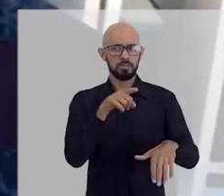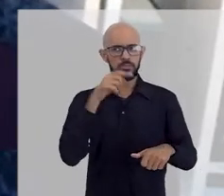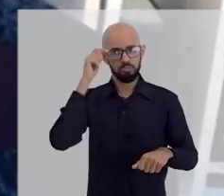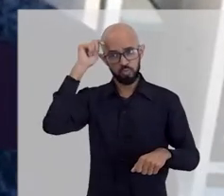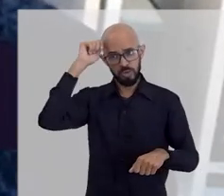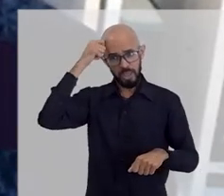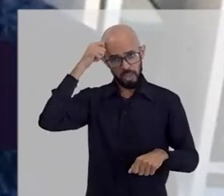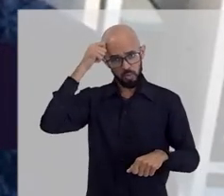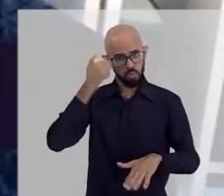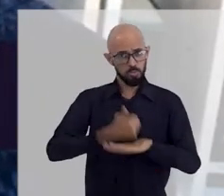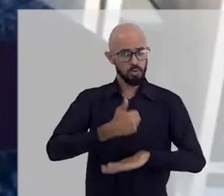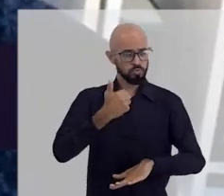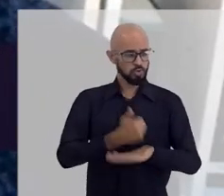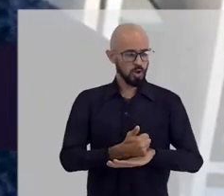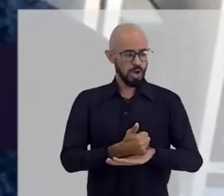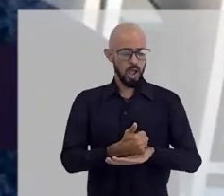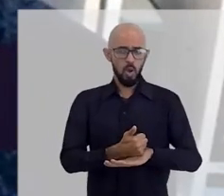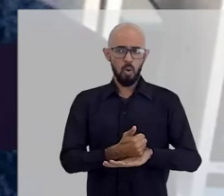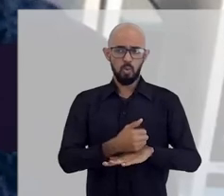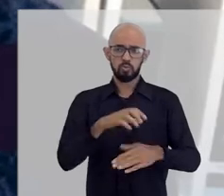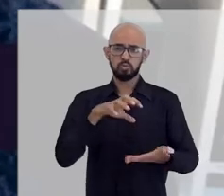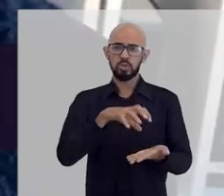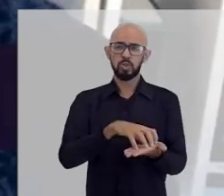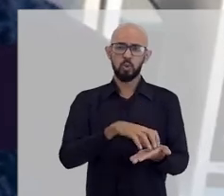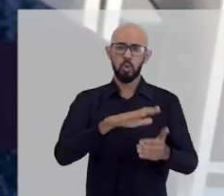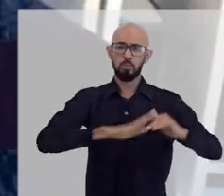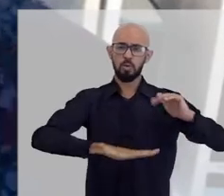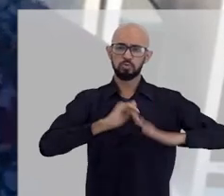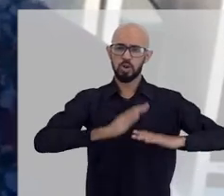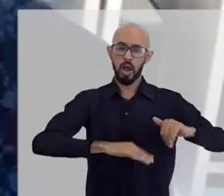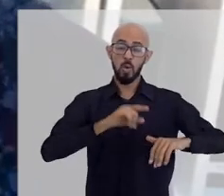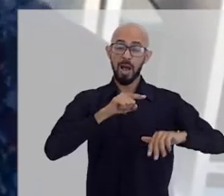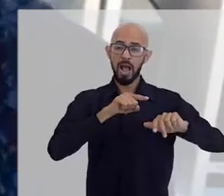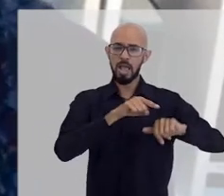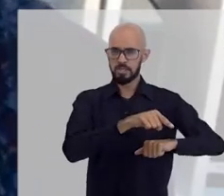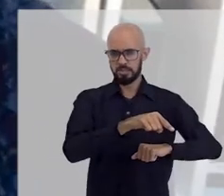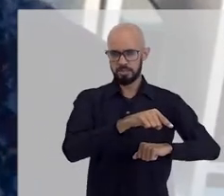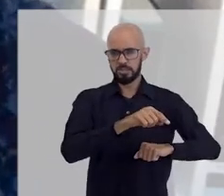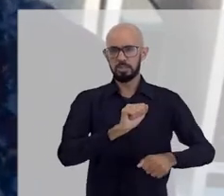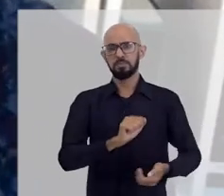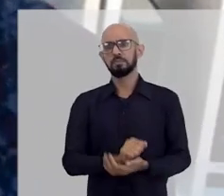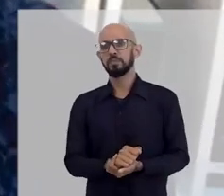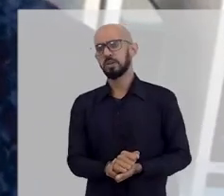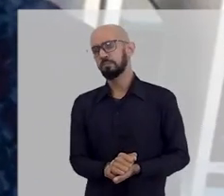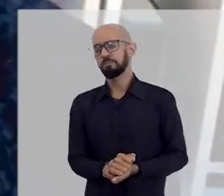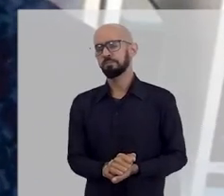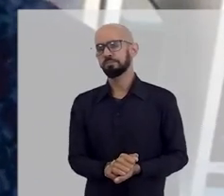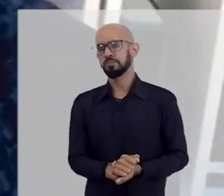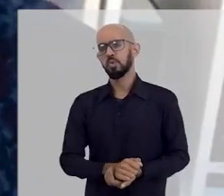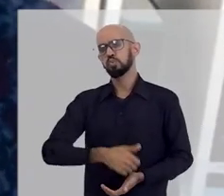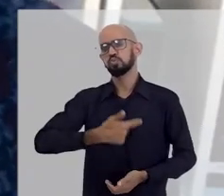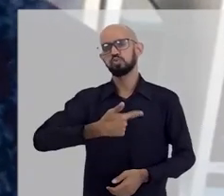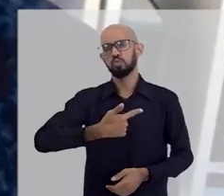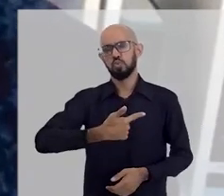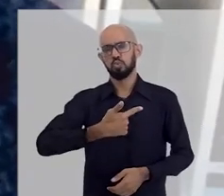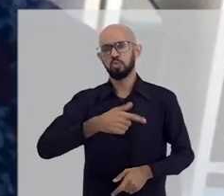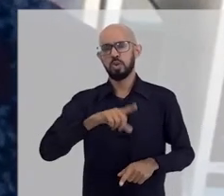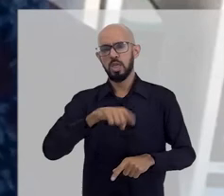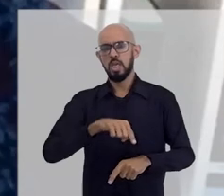negra nessa área? Porque deve ser algo ainda mais raro que, por exemplo, nas ciências humanas e sociais, né? E